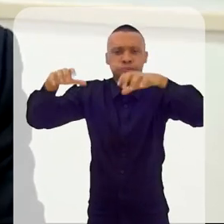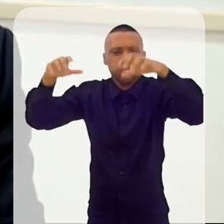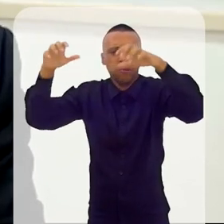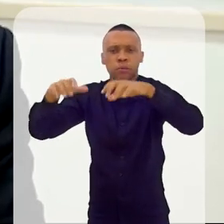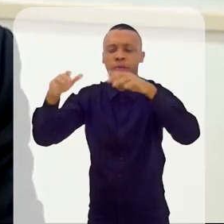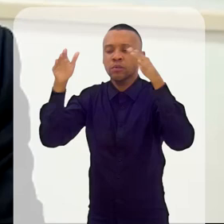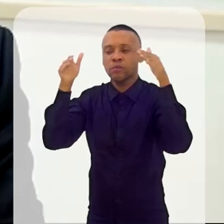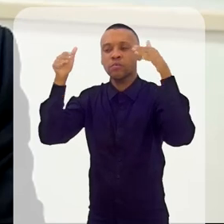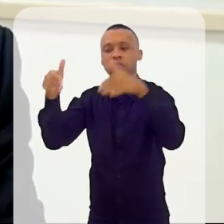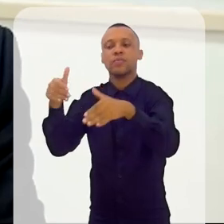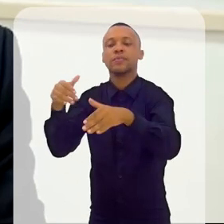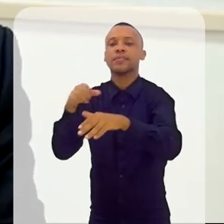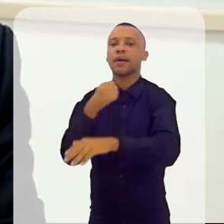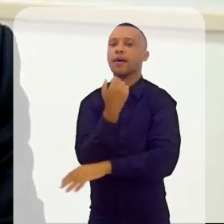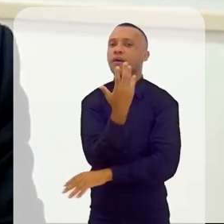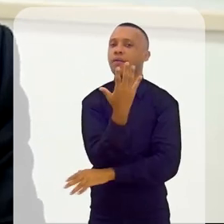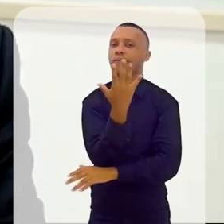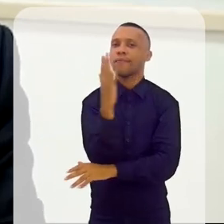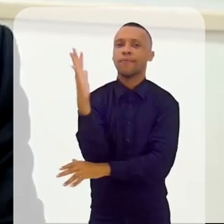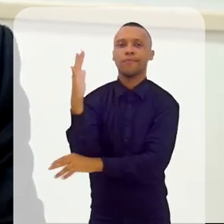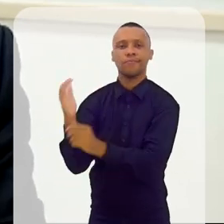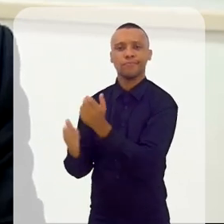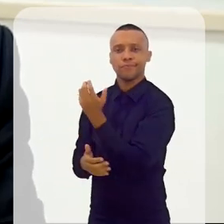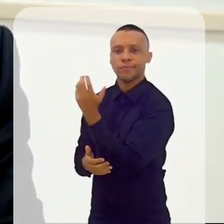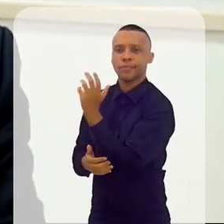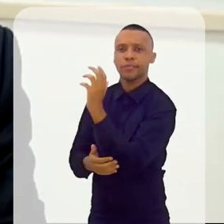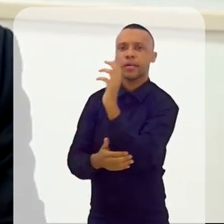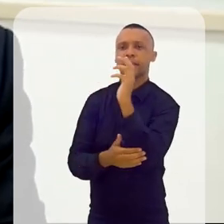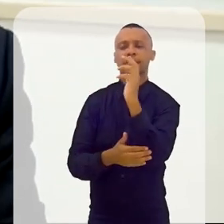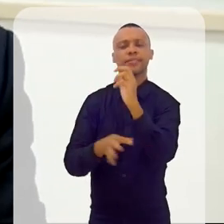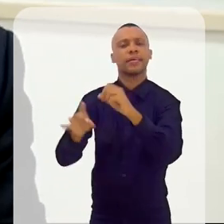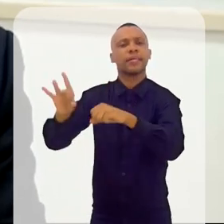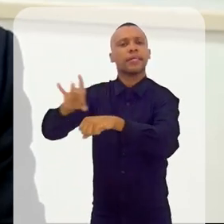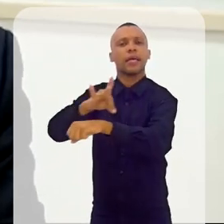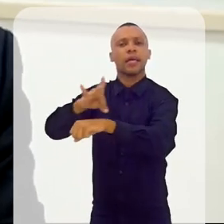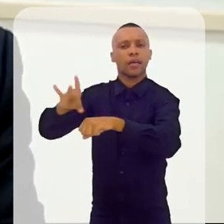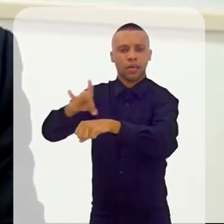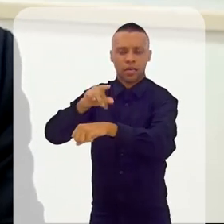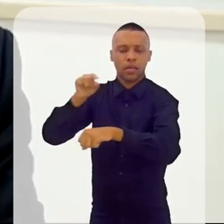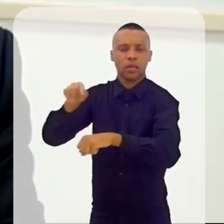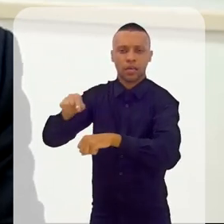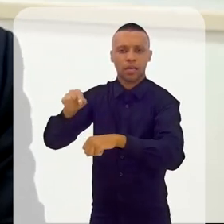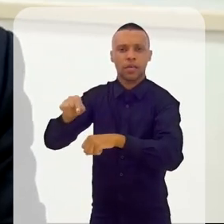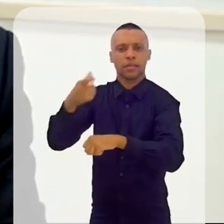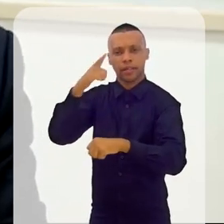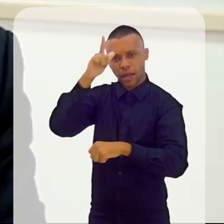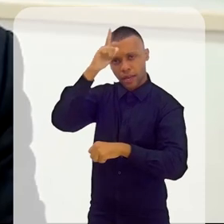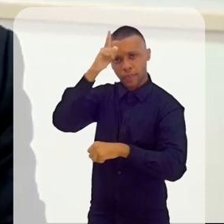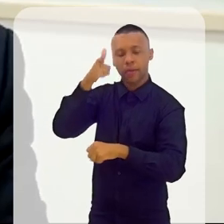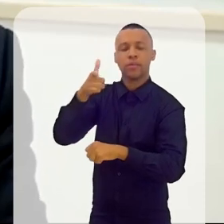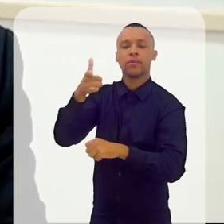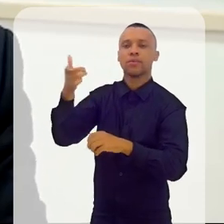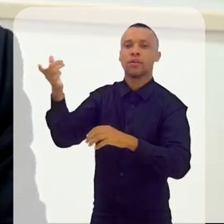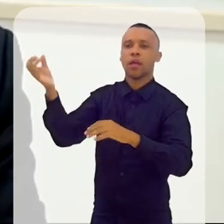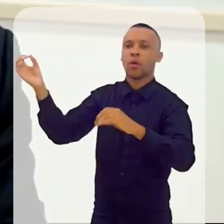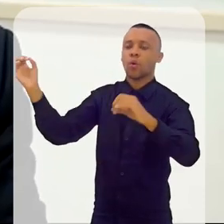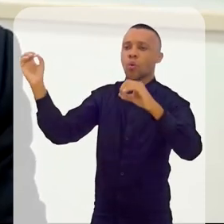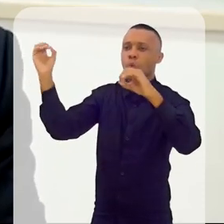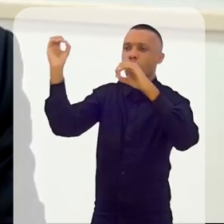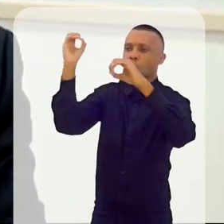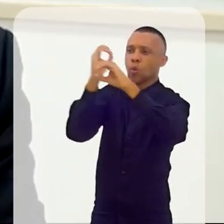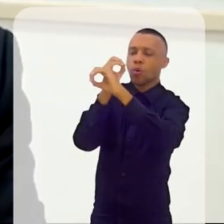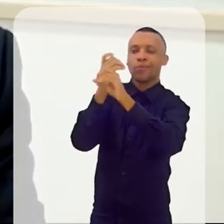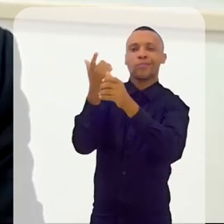cima da Floresta Negra, Na Alemanha, e causou um problema, e uma celeuma incrível, problema até de